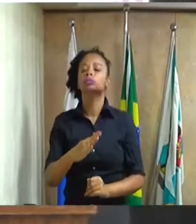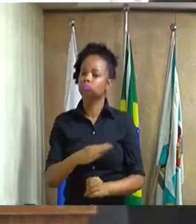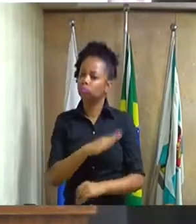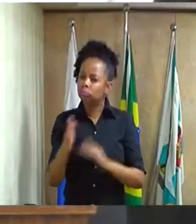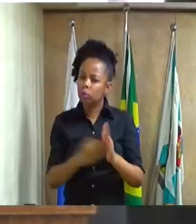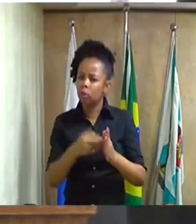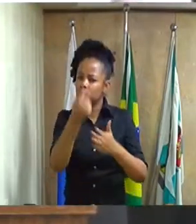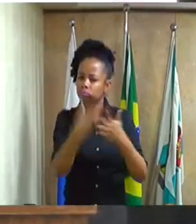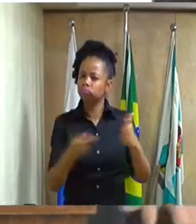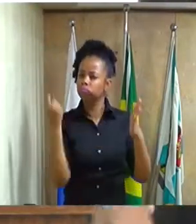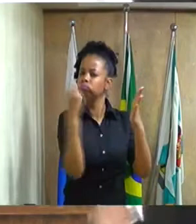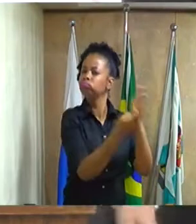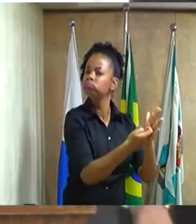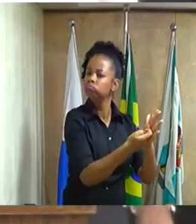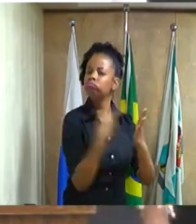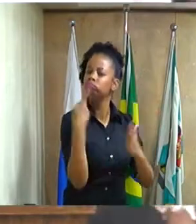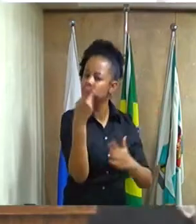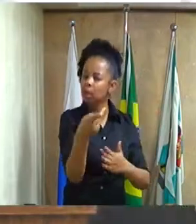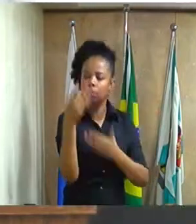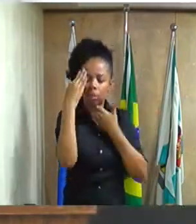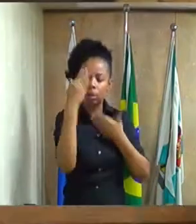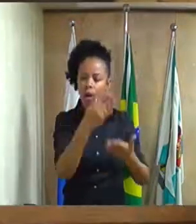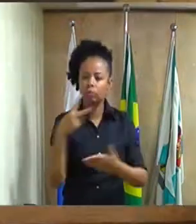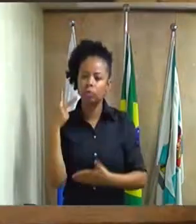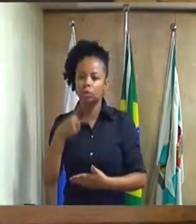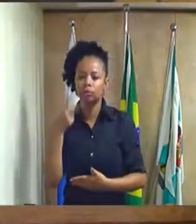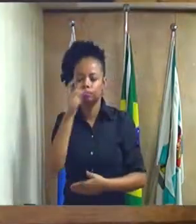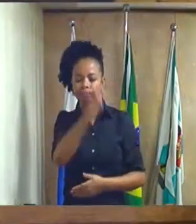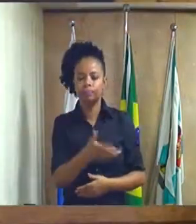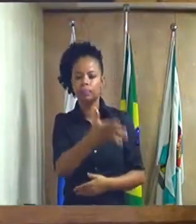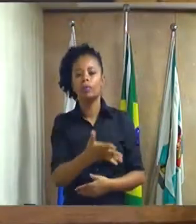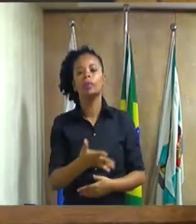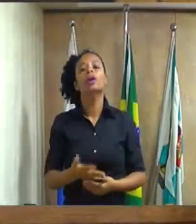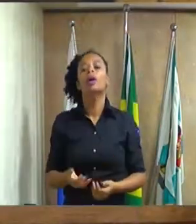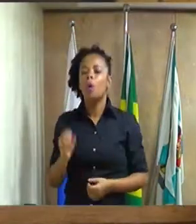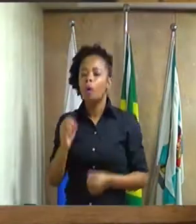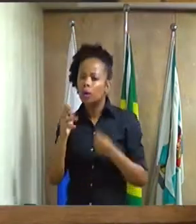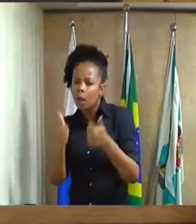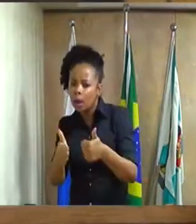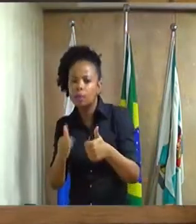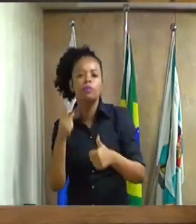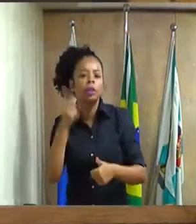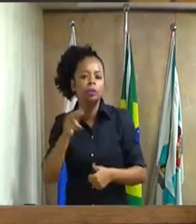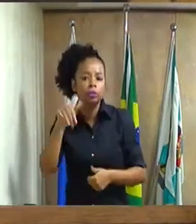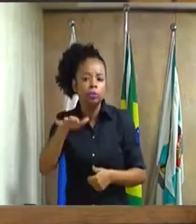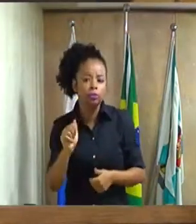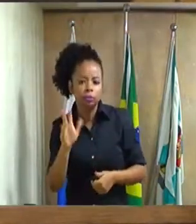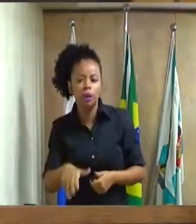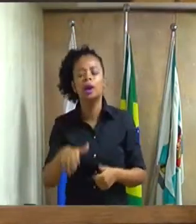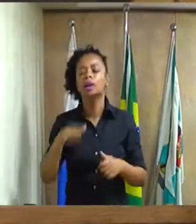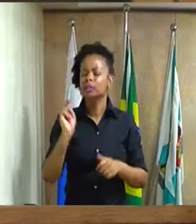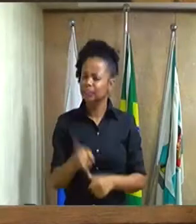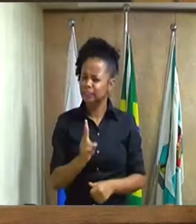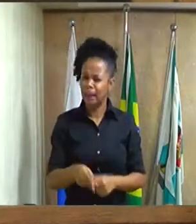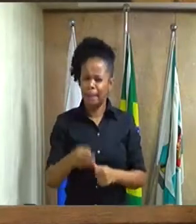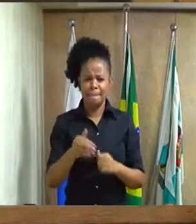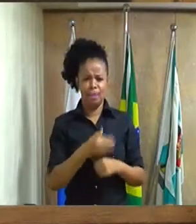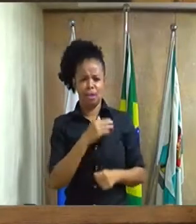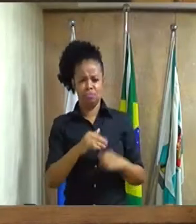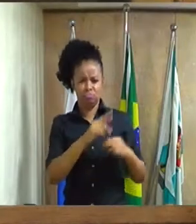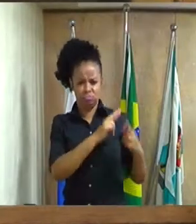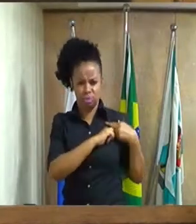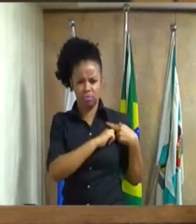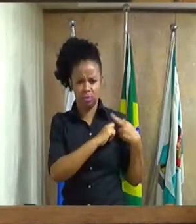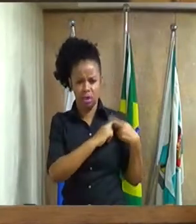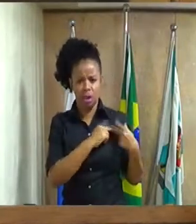denúncias. Está bom, vereador? Muito obrigado. Obrigado, Nivan, assim será, sempre de forma responsável, mas o nosso prefeito